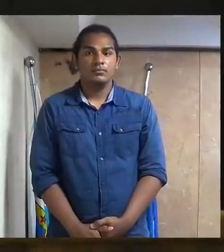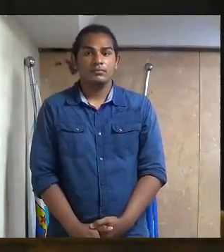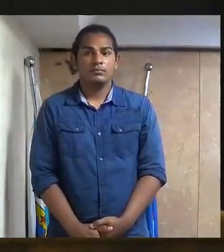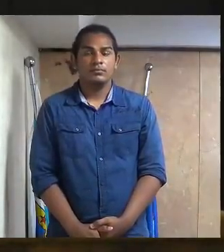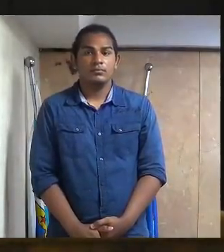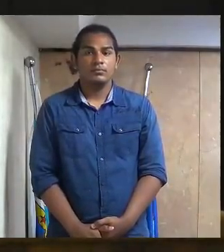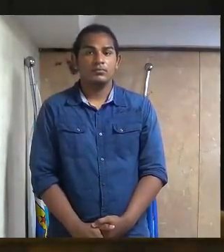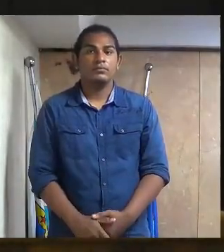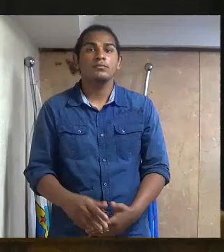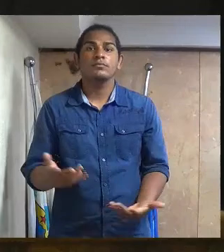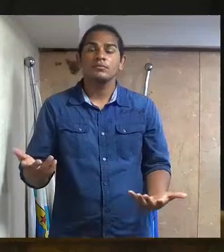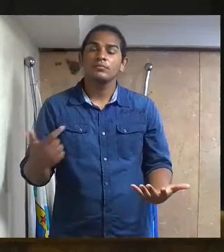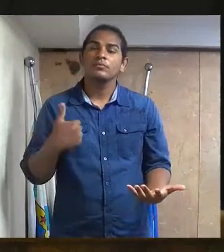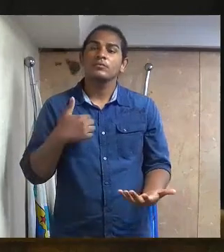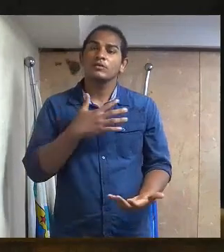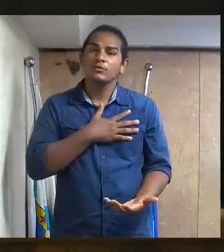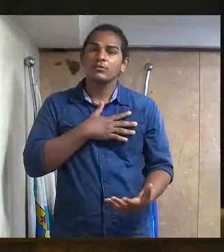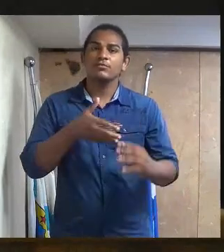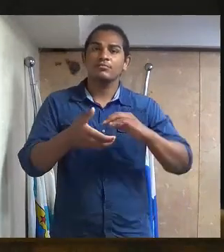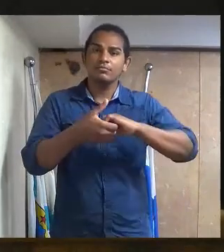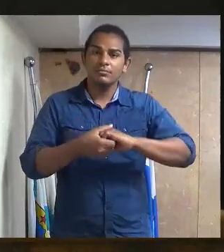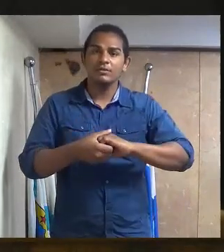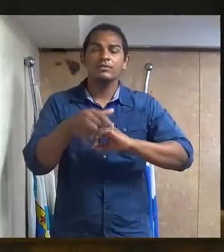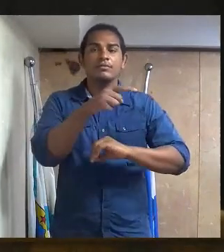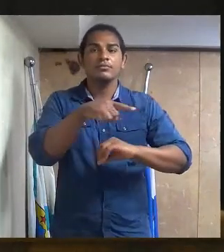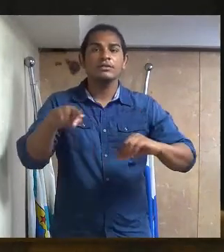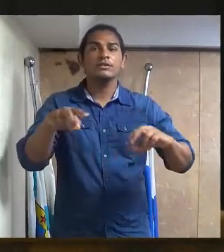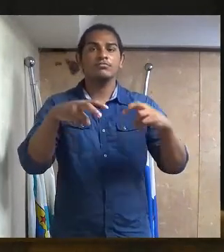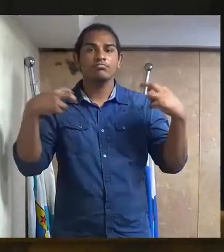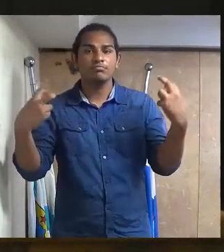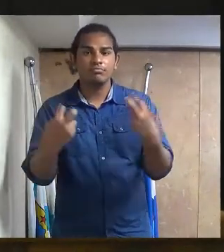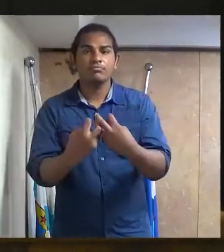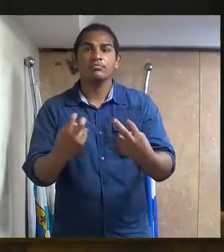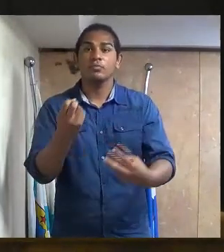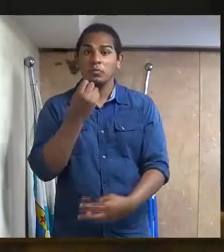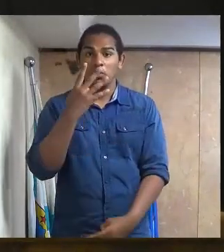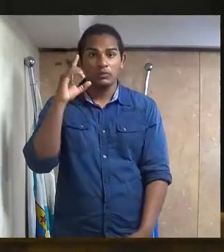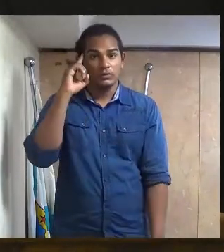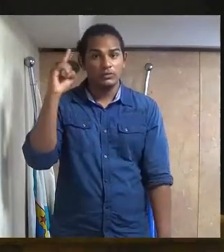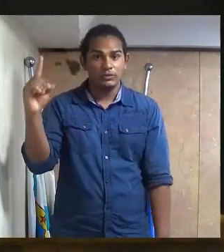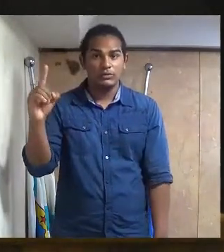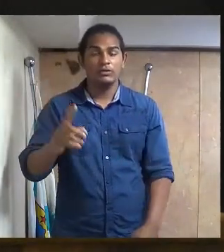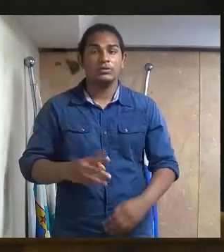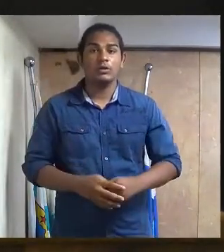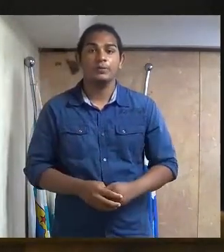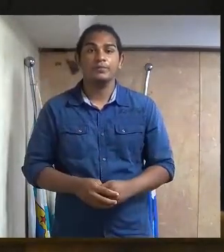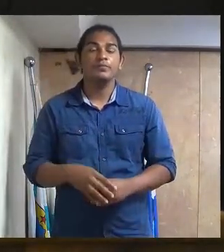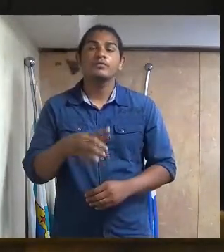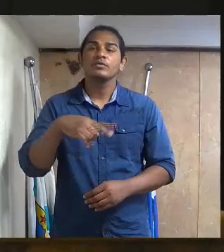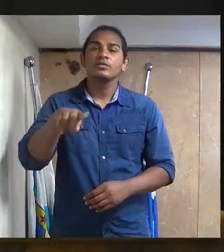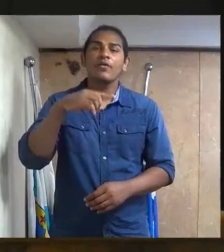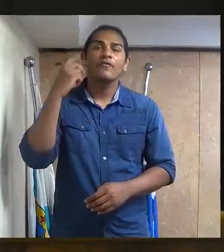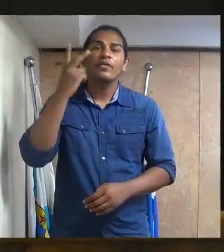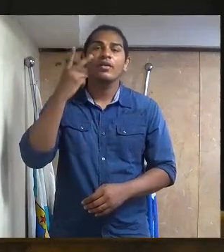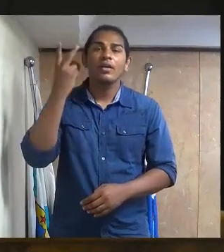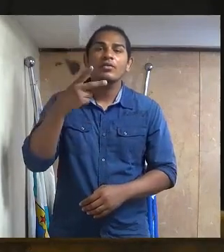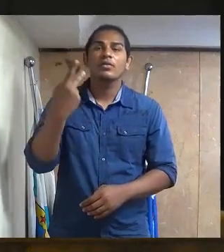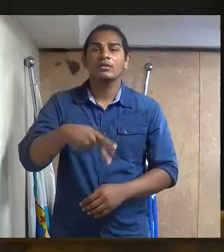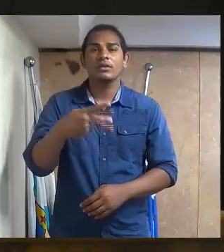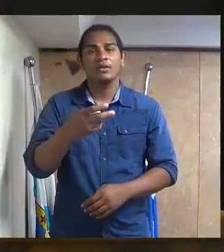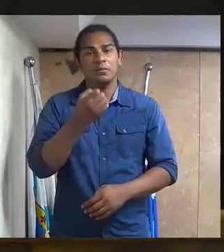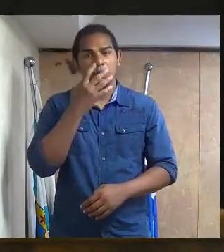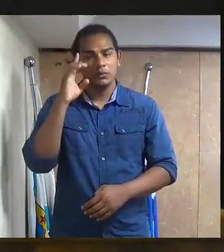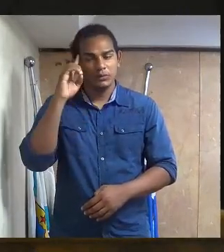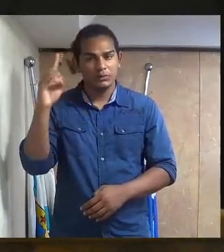Desejo cumprimentar a toda a mesa com bom dia, os nobres vereadores desta casa com bom dia,